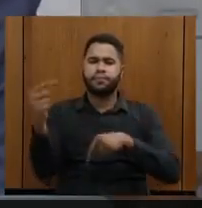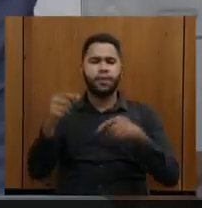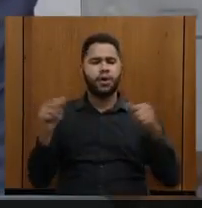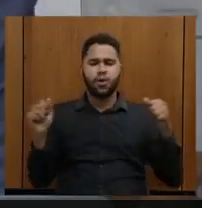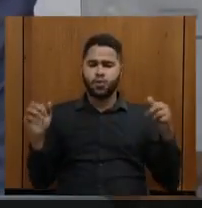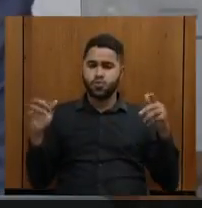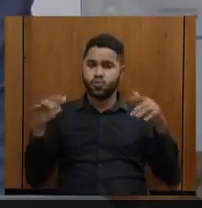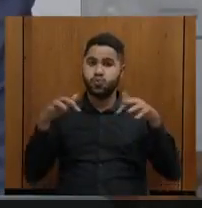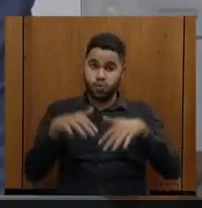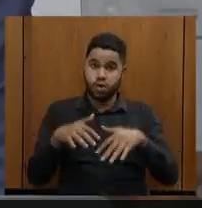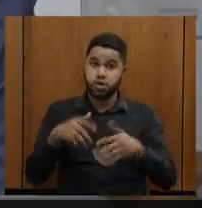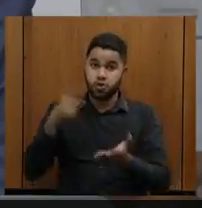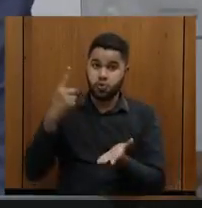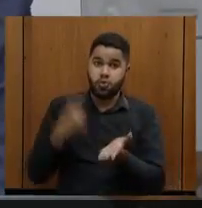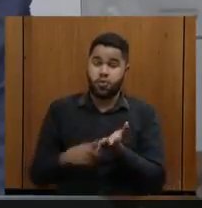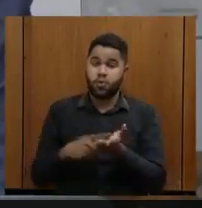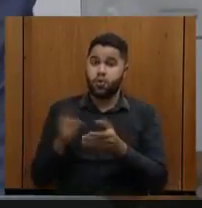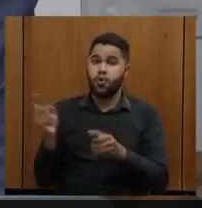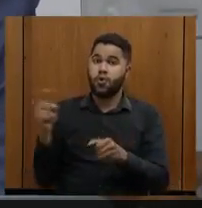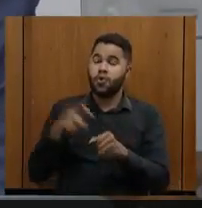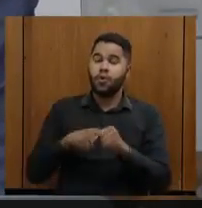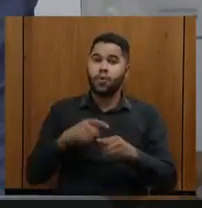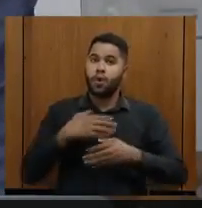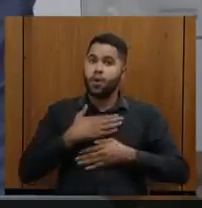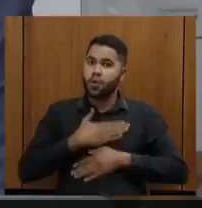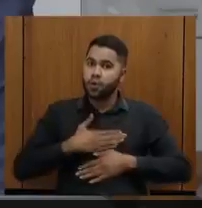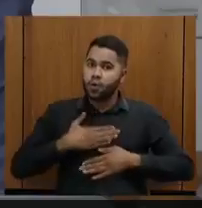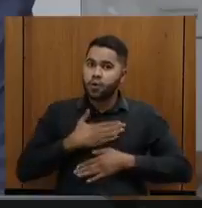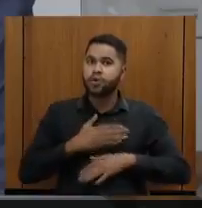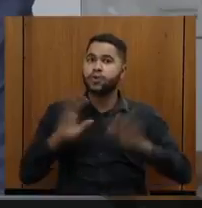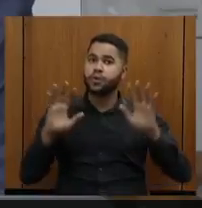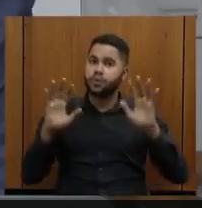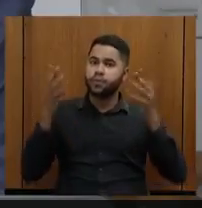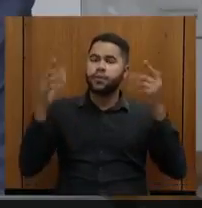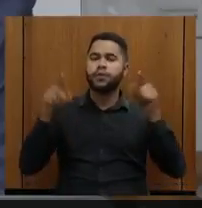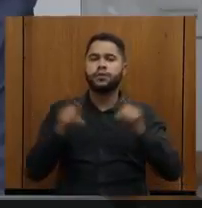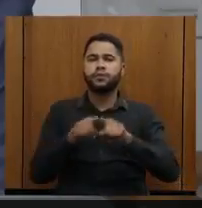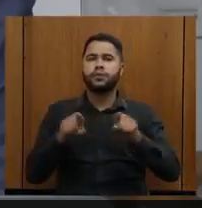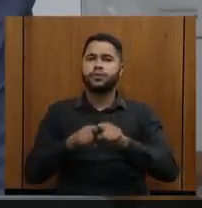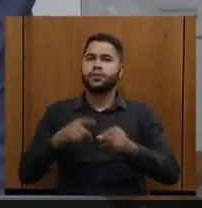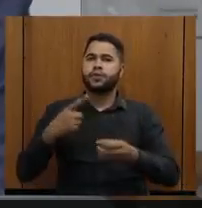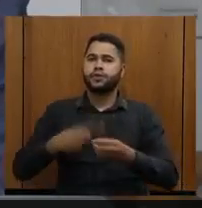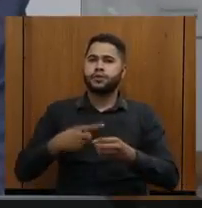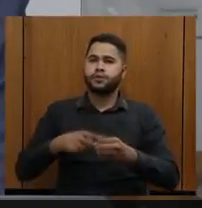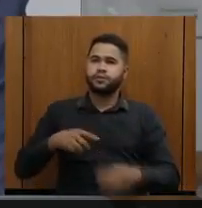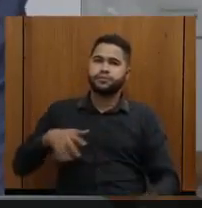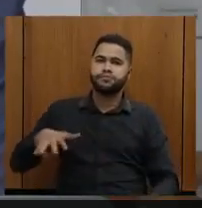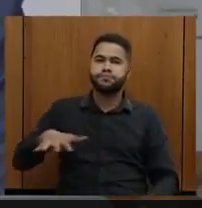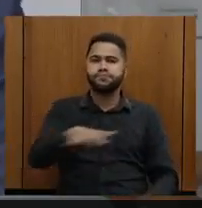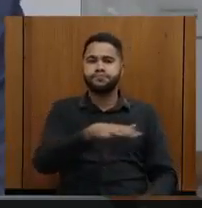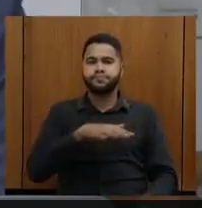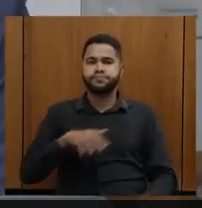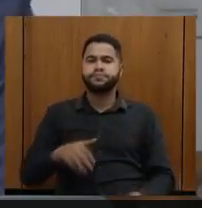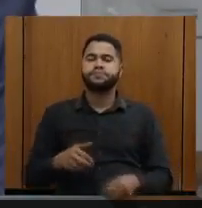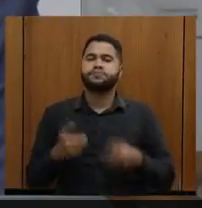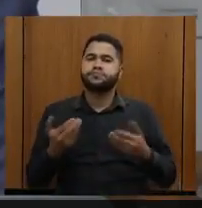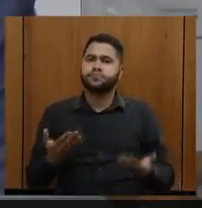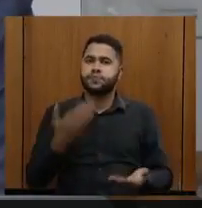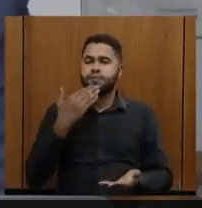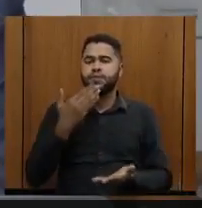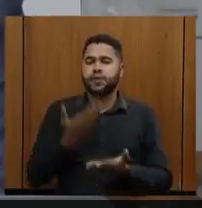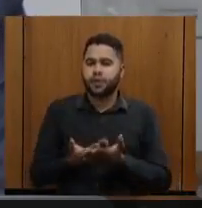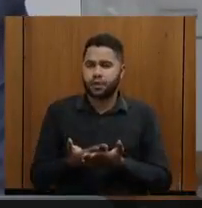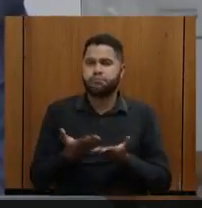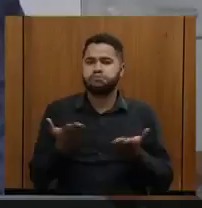comprometeram voltar, porque gostaram muito não só do evento, mas também da nossa região. São esses requerimentos, senhor